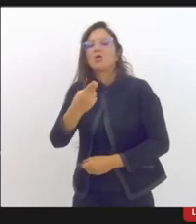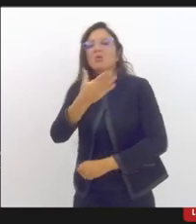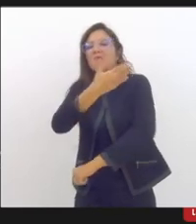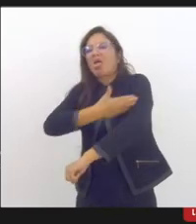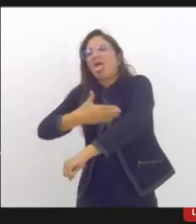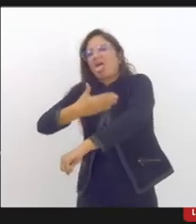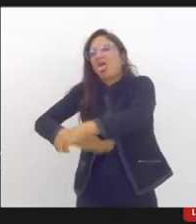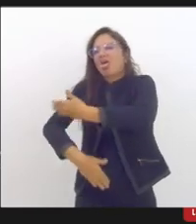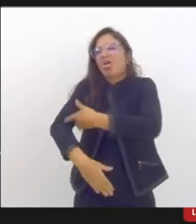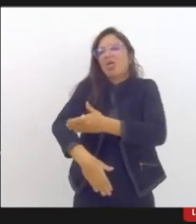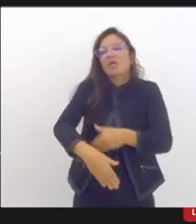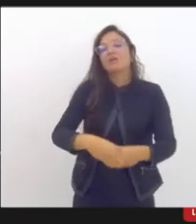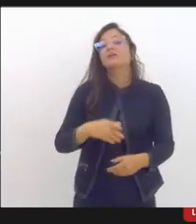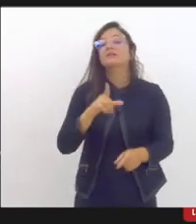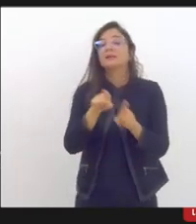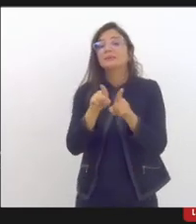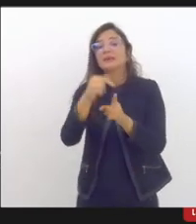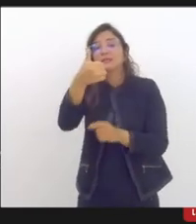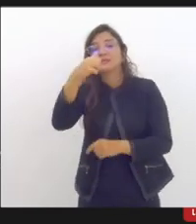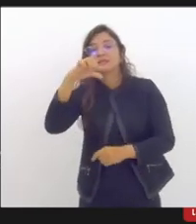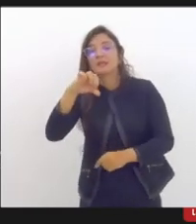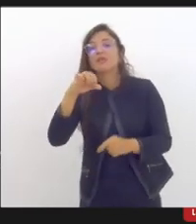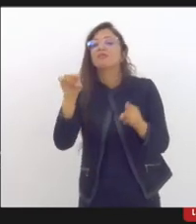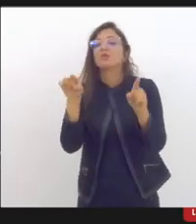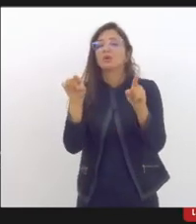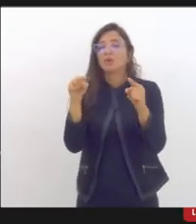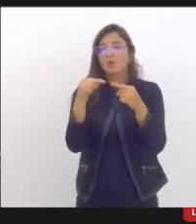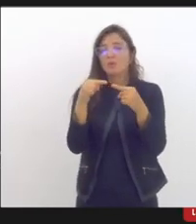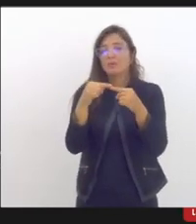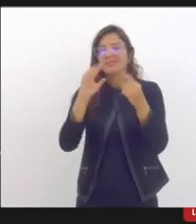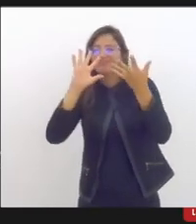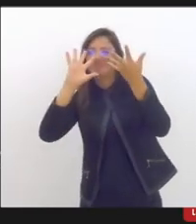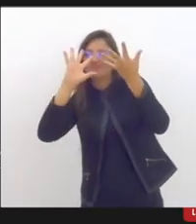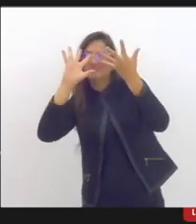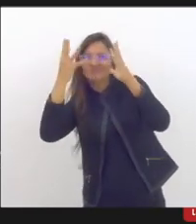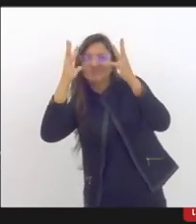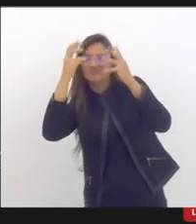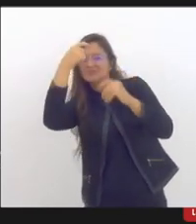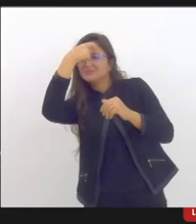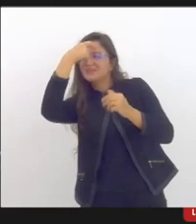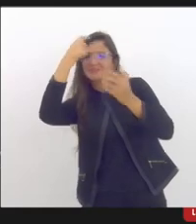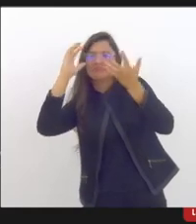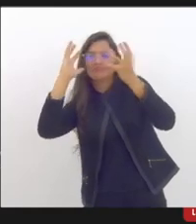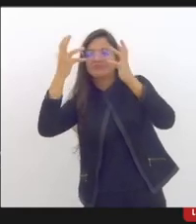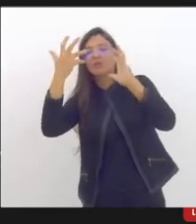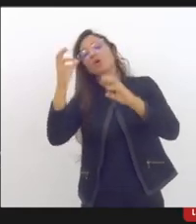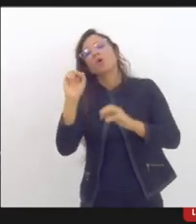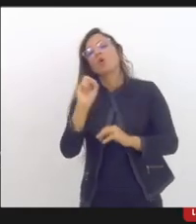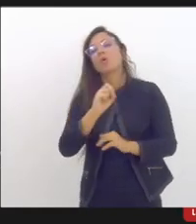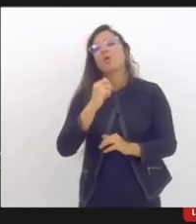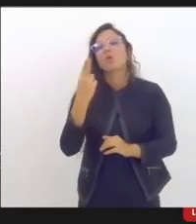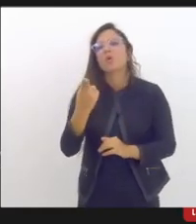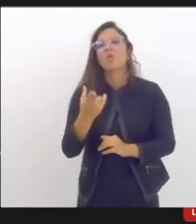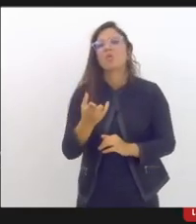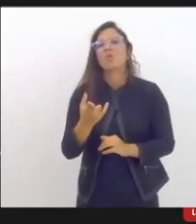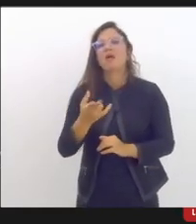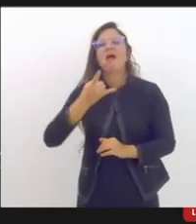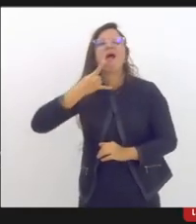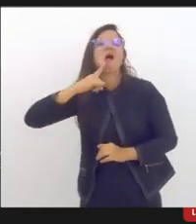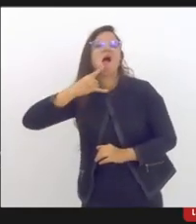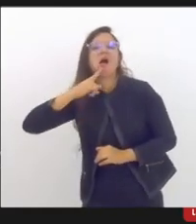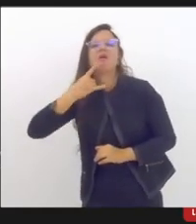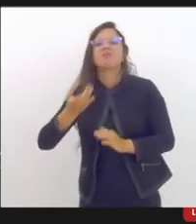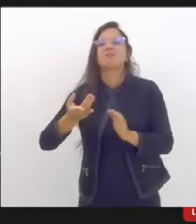casos envolvendo transtornos mentais e ou uso abusivo de álcool e outras